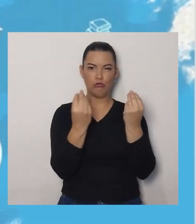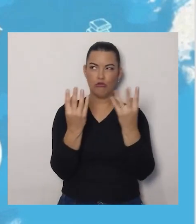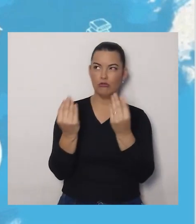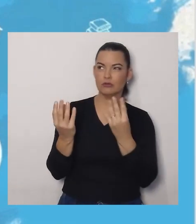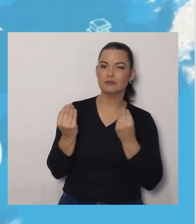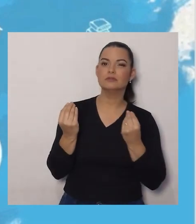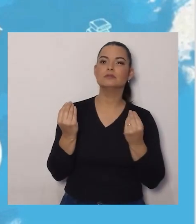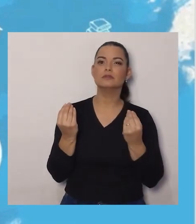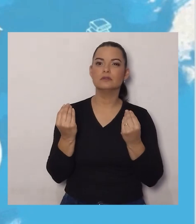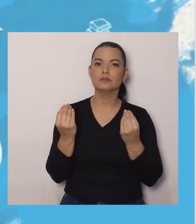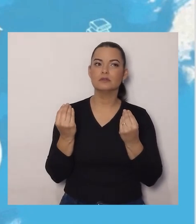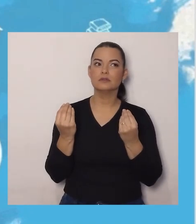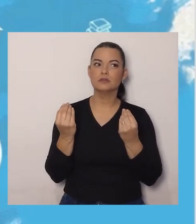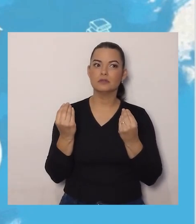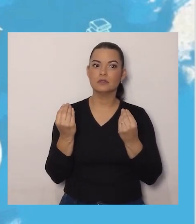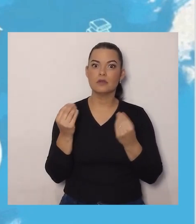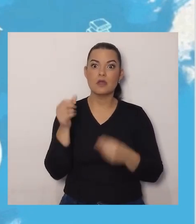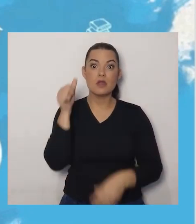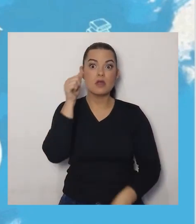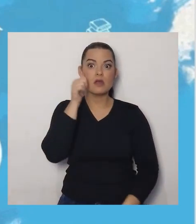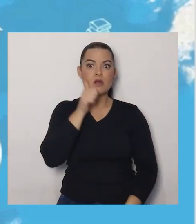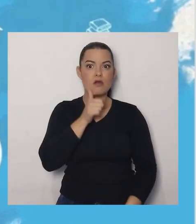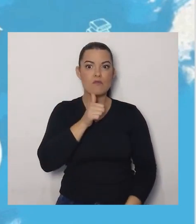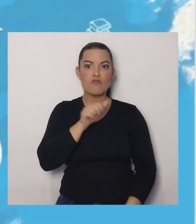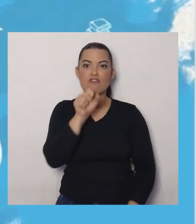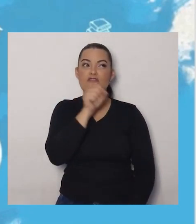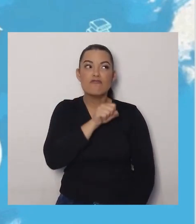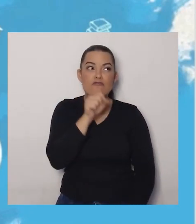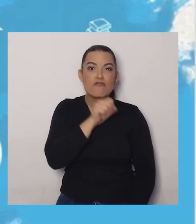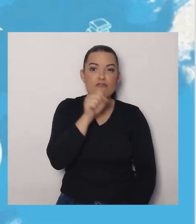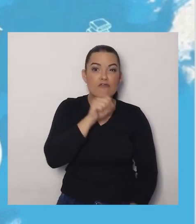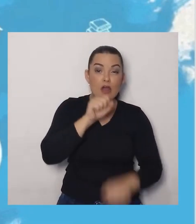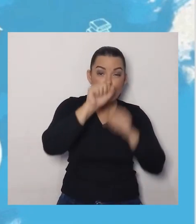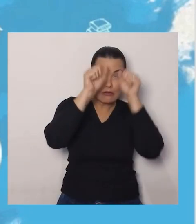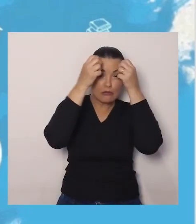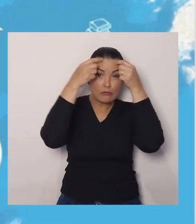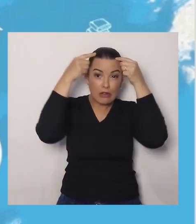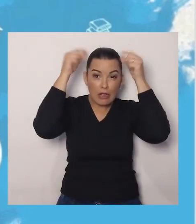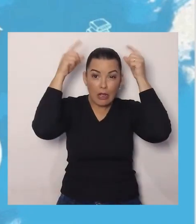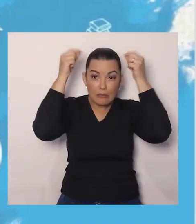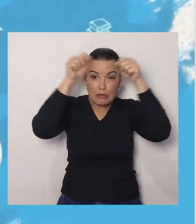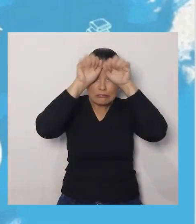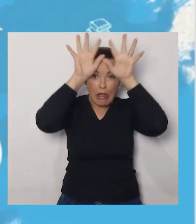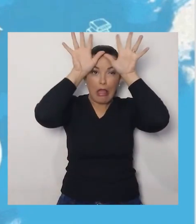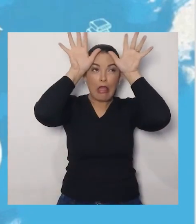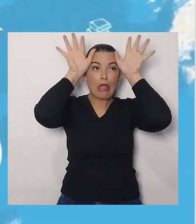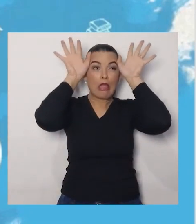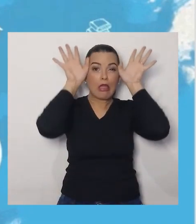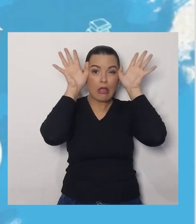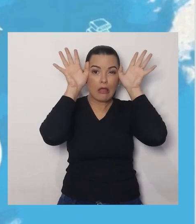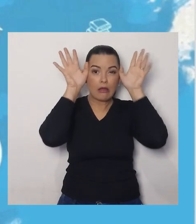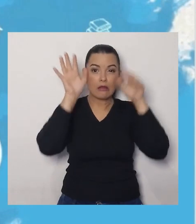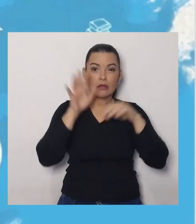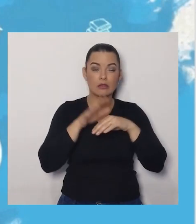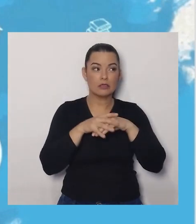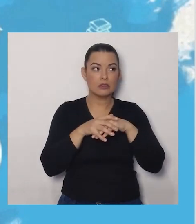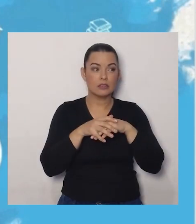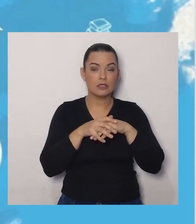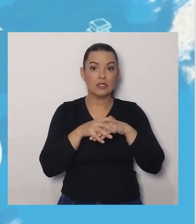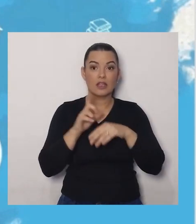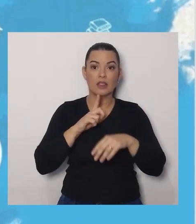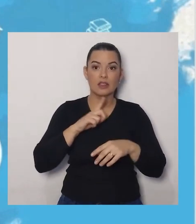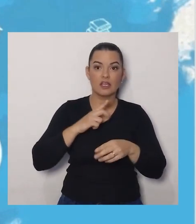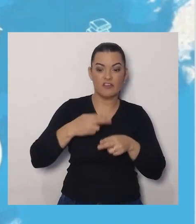Uma velha descabelada, Com uma faca na mão,